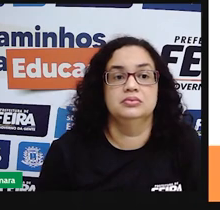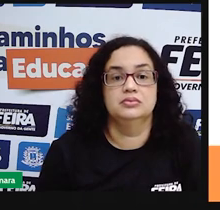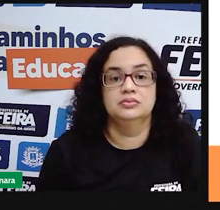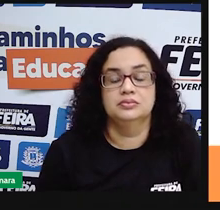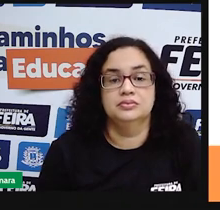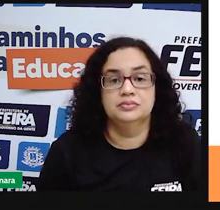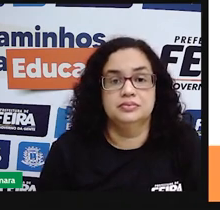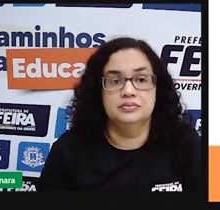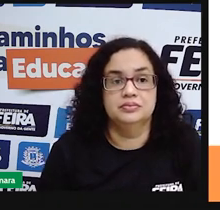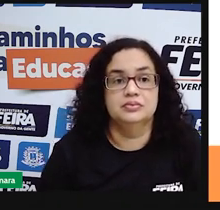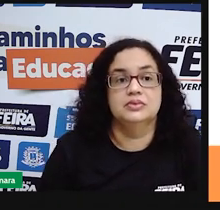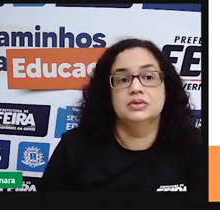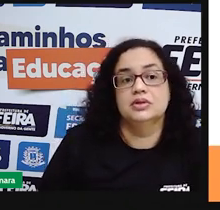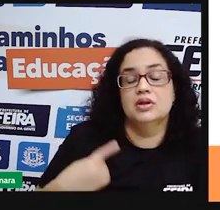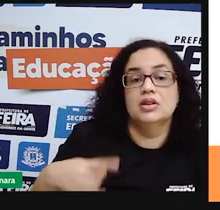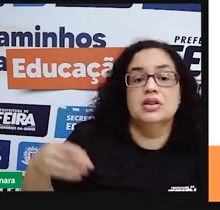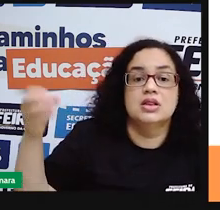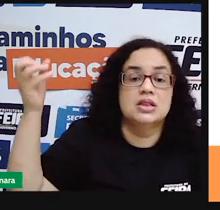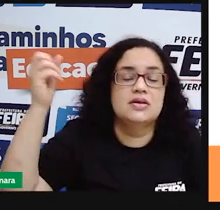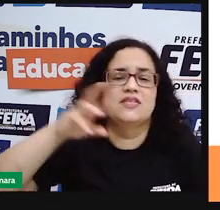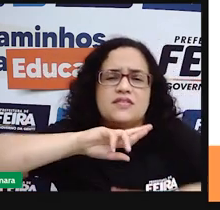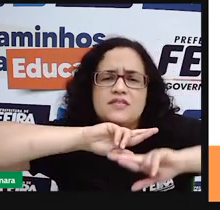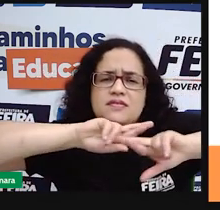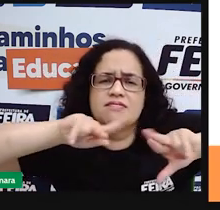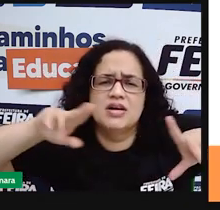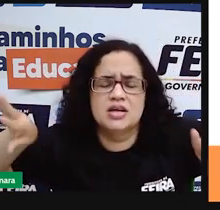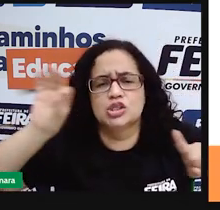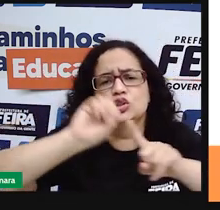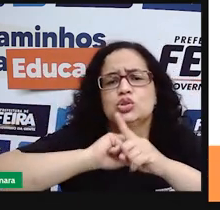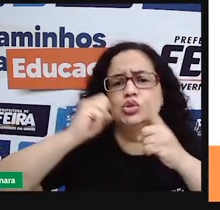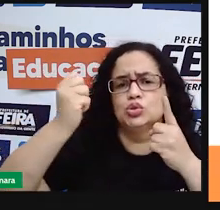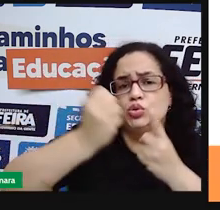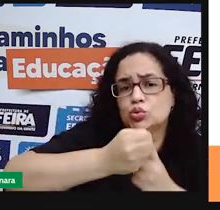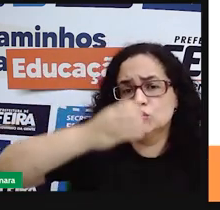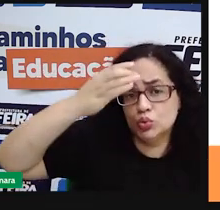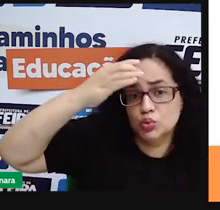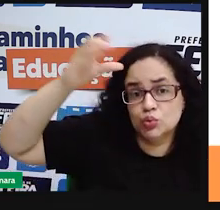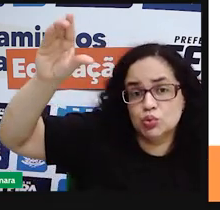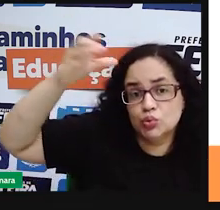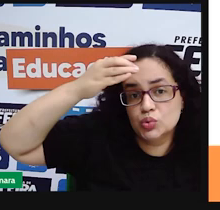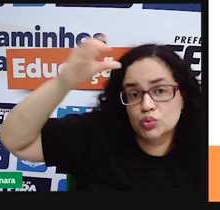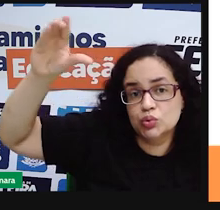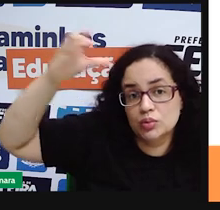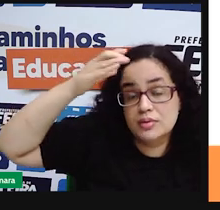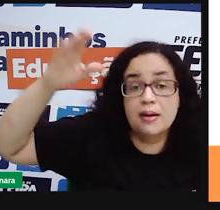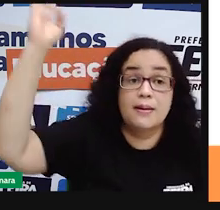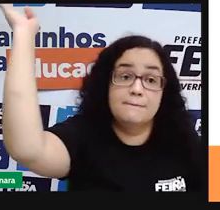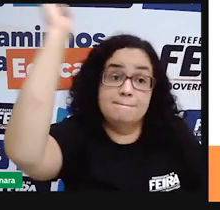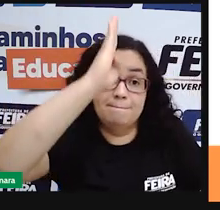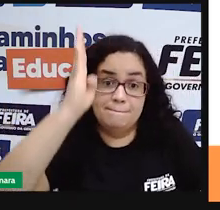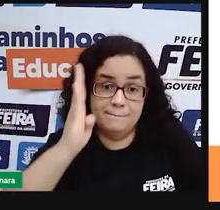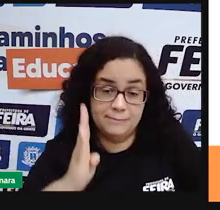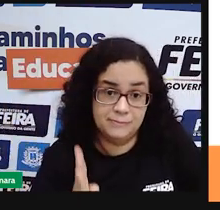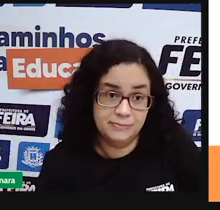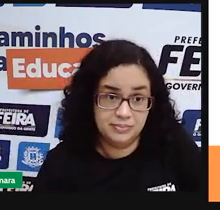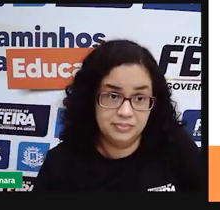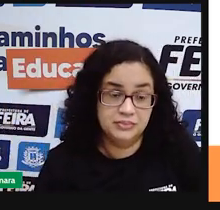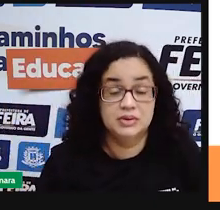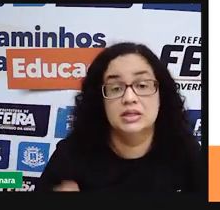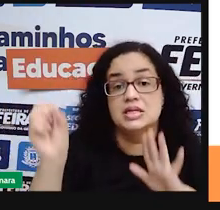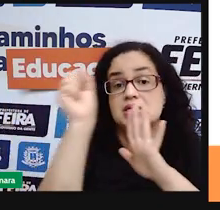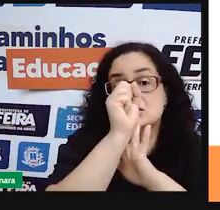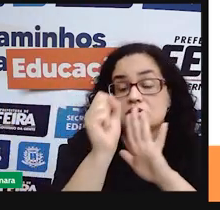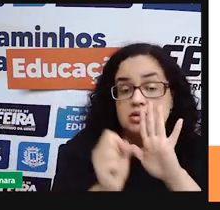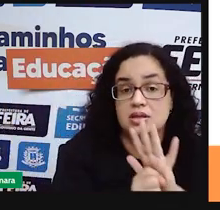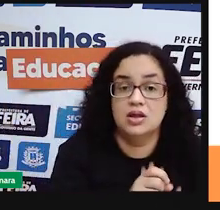A enorme diversidade sociocultural e étnica dos indígenas brasileiros é estimada no século XVI,